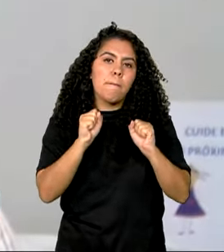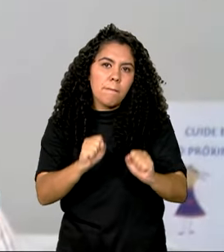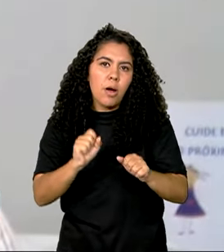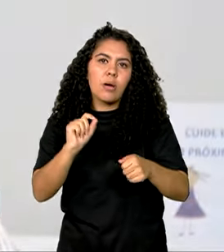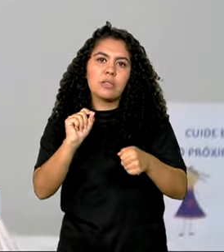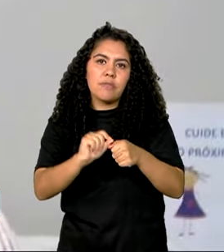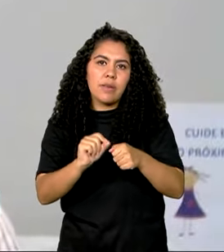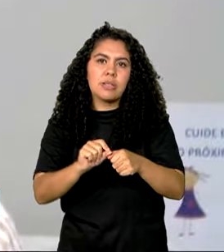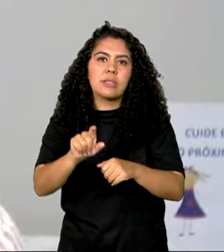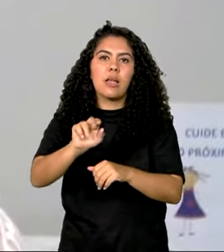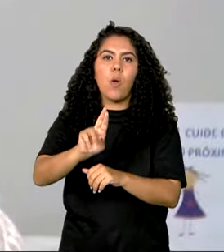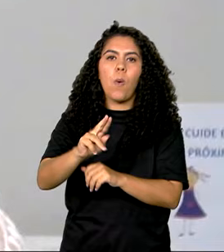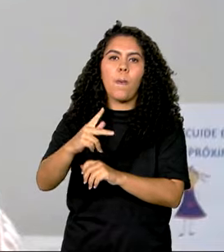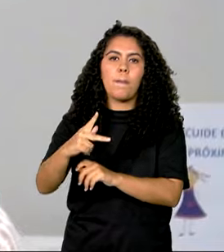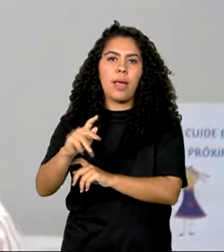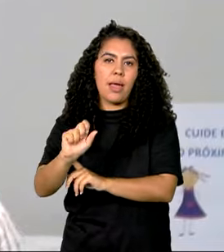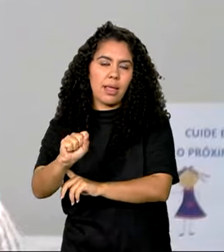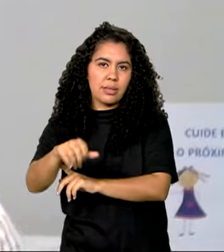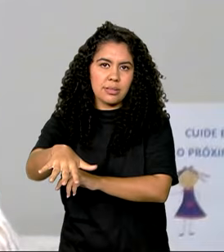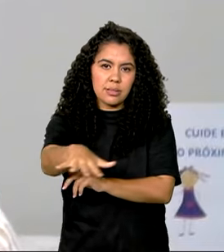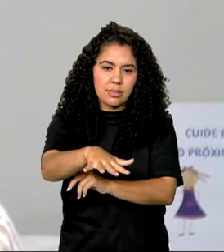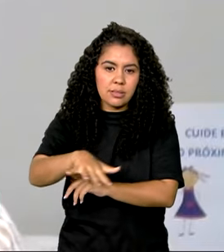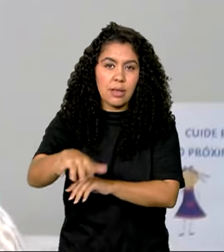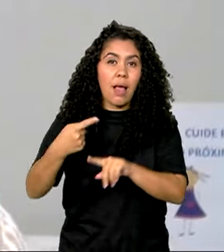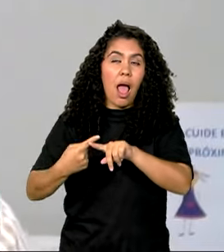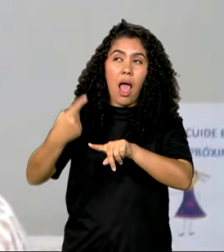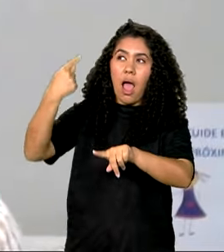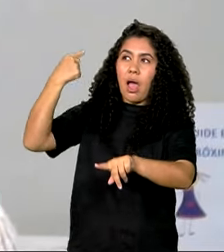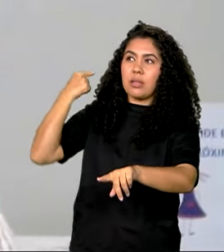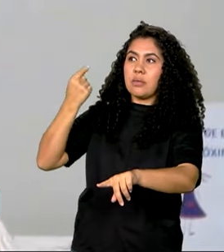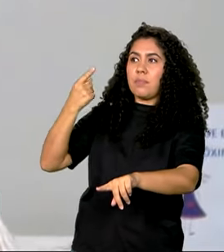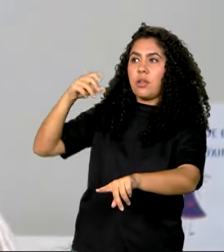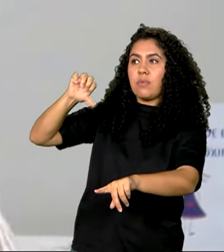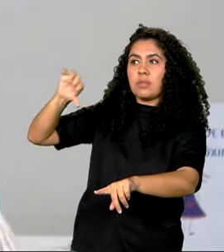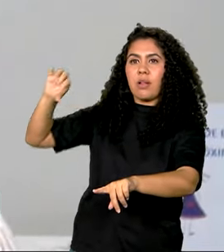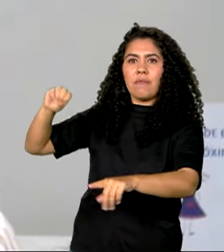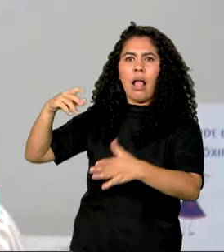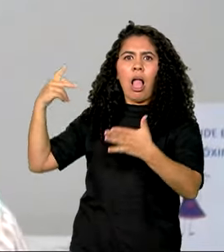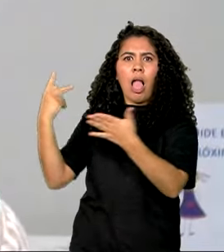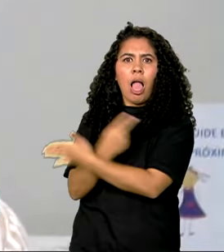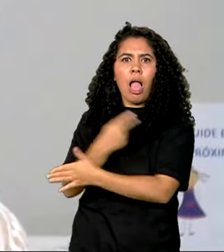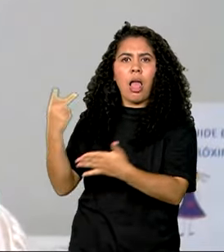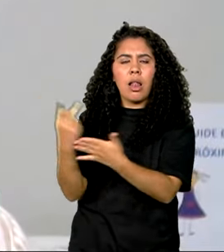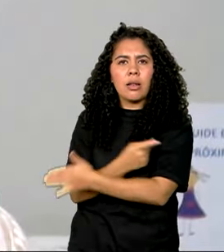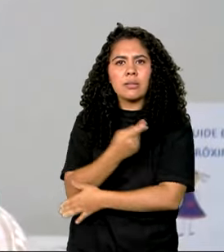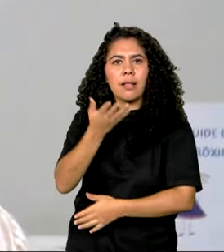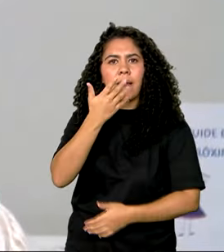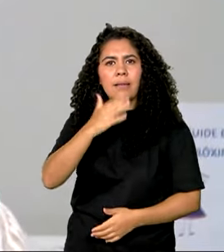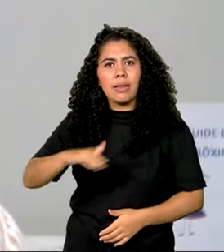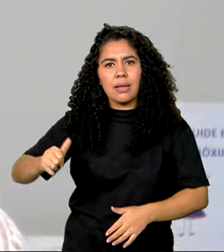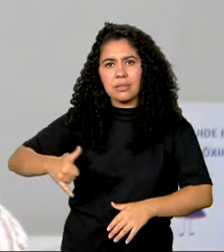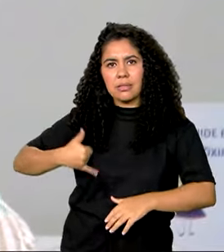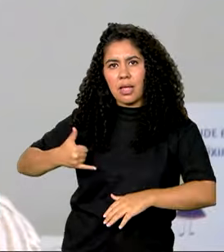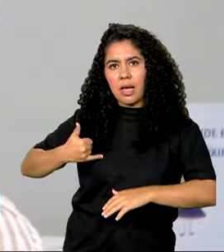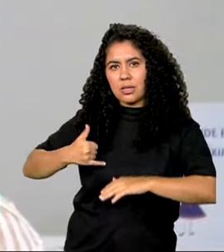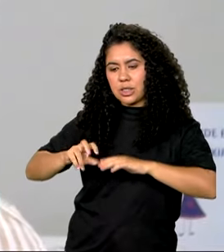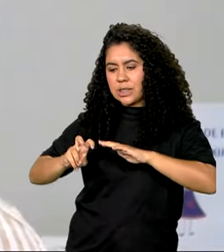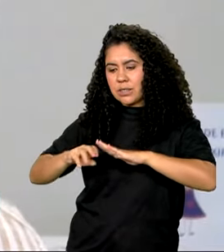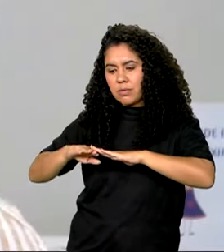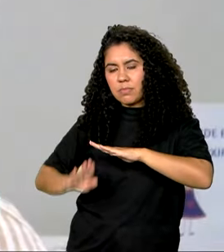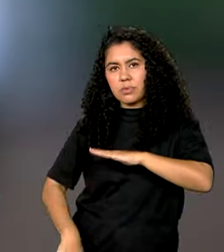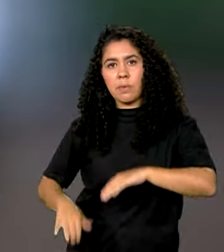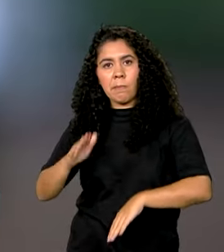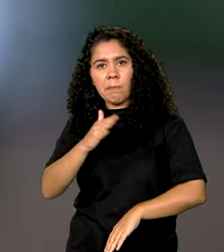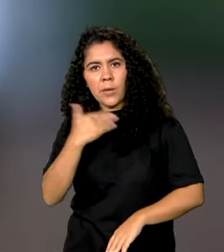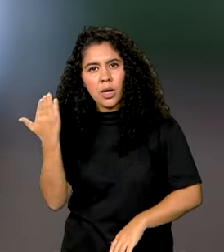na Unidade Básica de Saúde. Na década de 90, nós tínhamos muitos casos e óbitos de crianças menores de 5 anos com a meningite pela